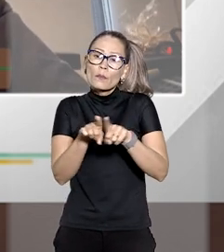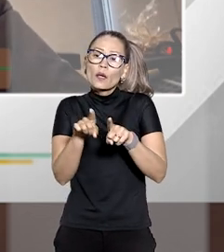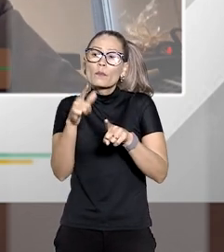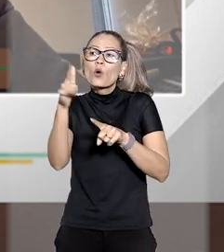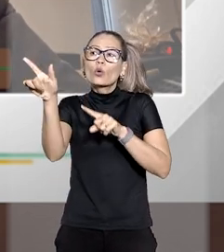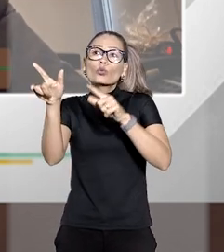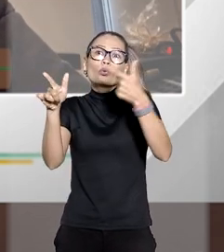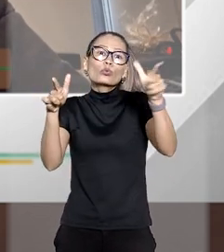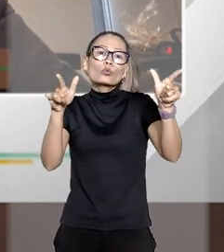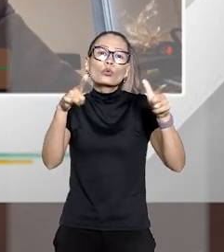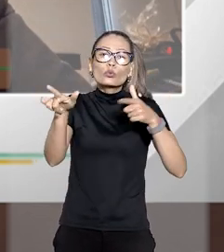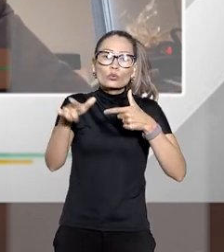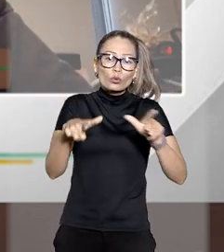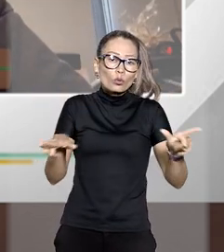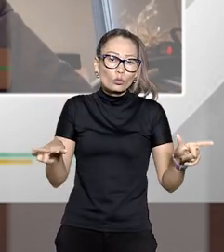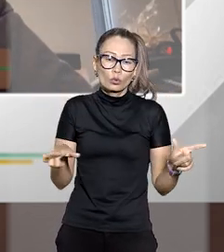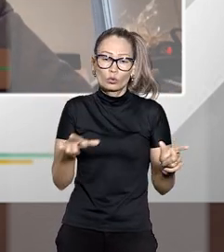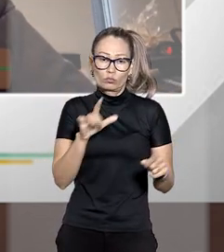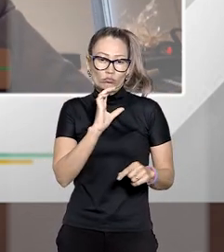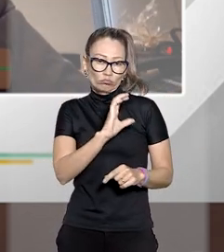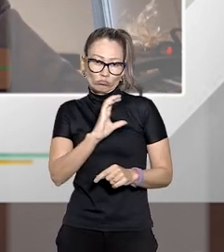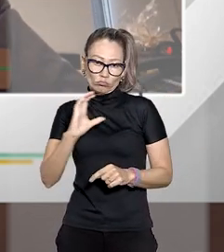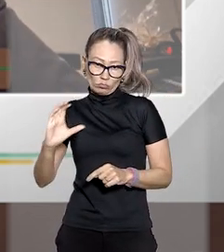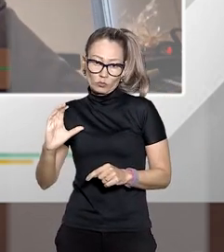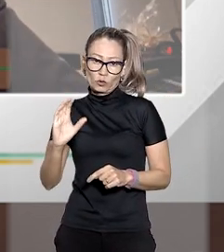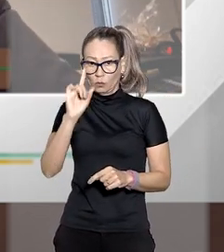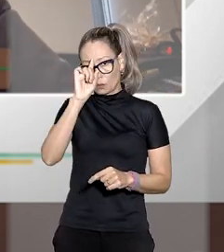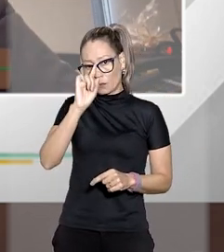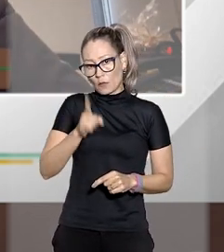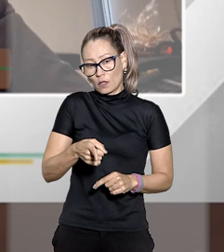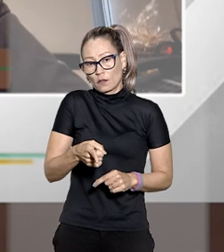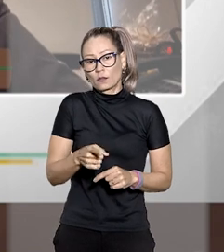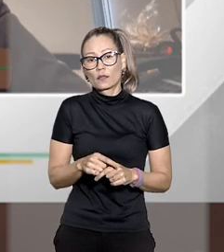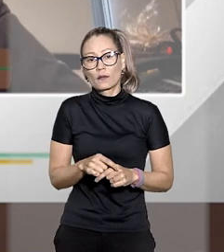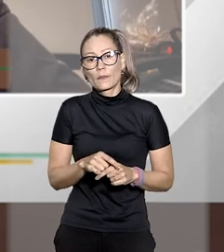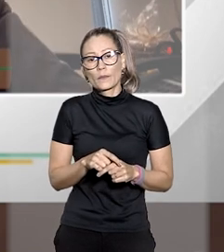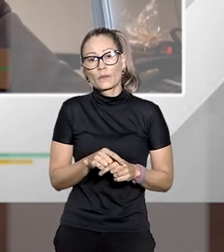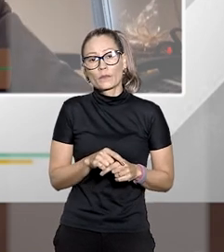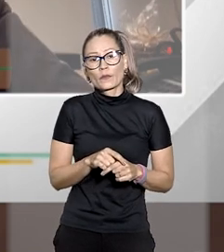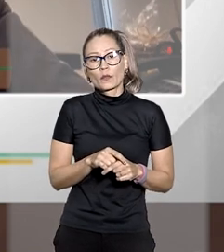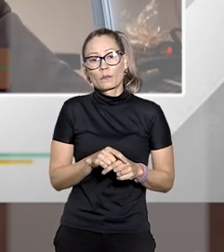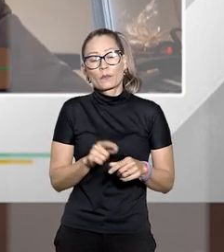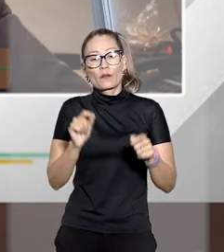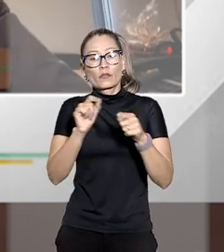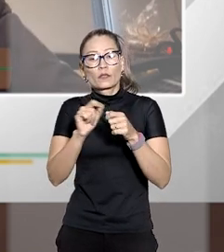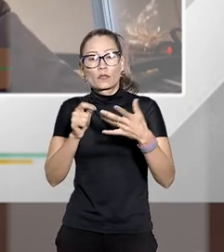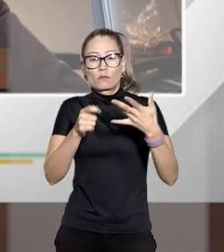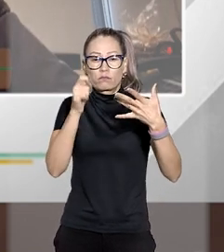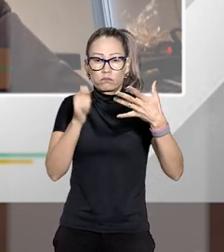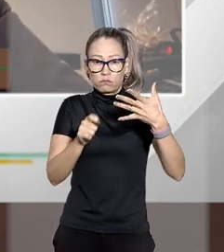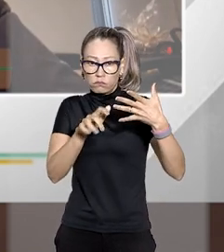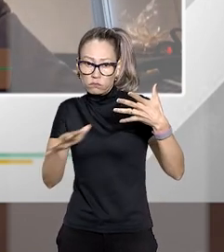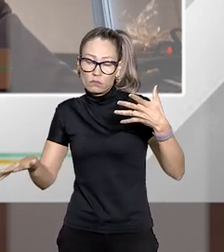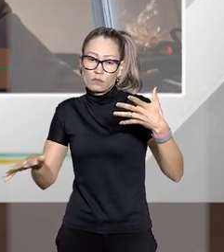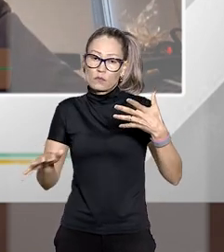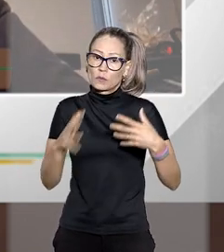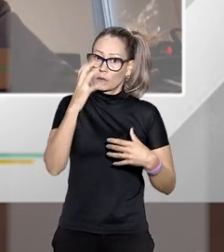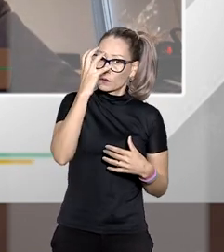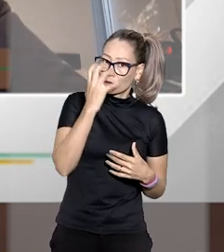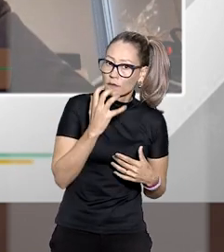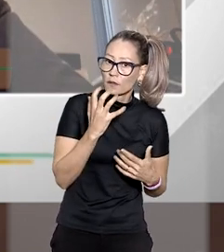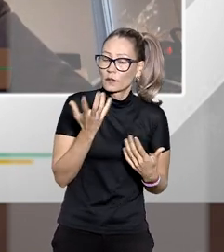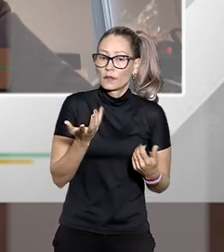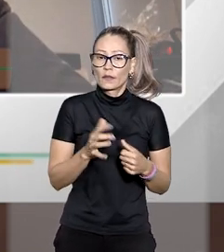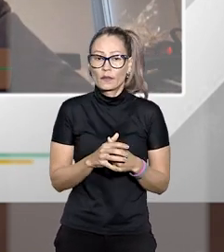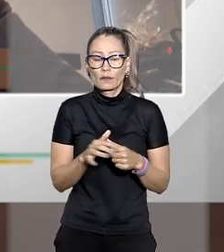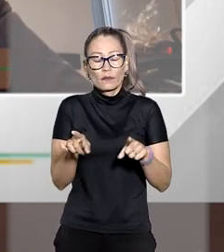concretização daquilo que a constituição manda poder dar prestar uma jurisdição em tempo oportuno de forma célere